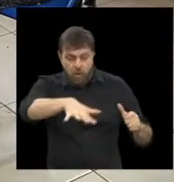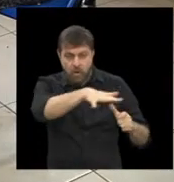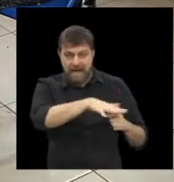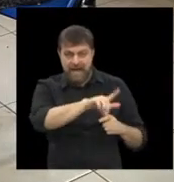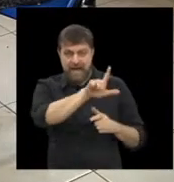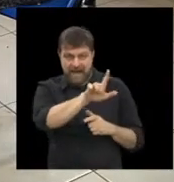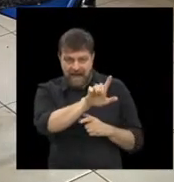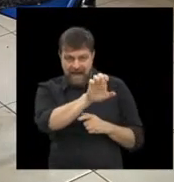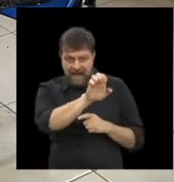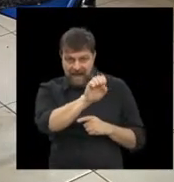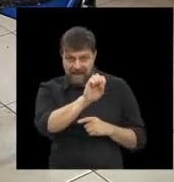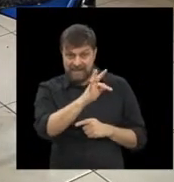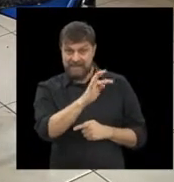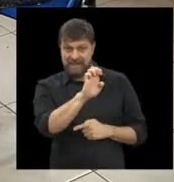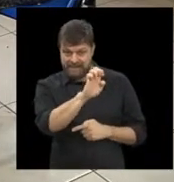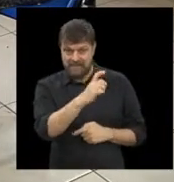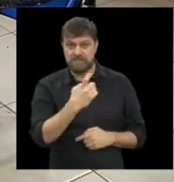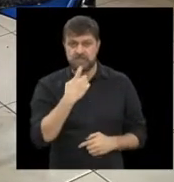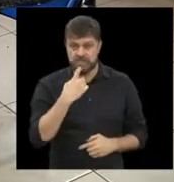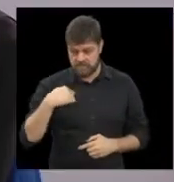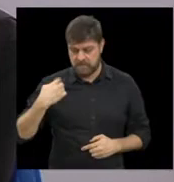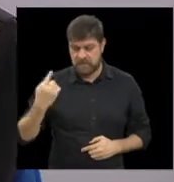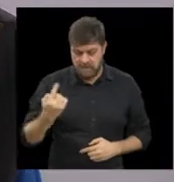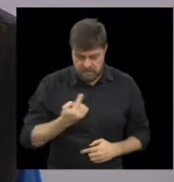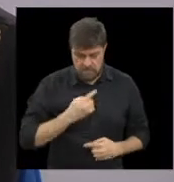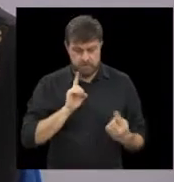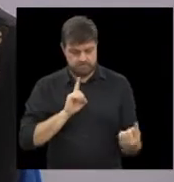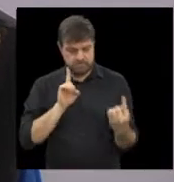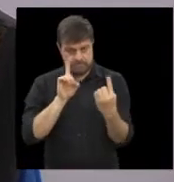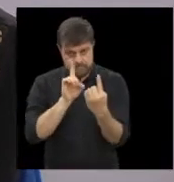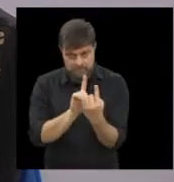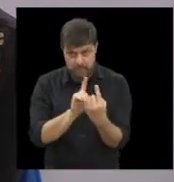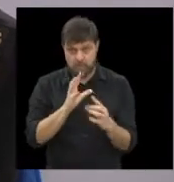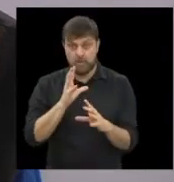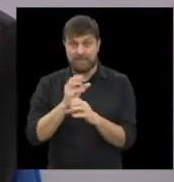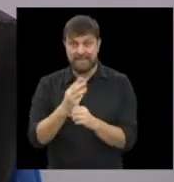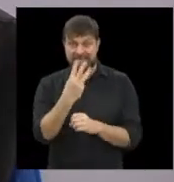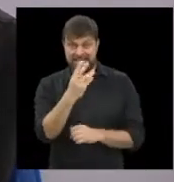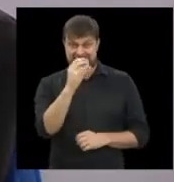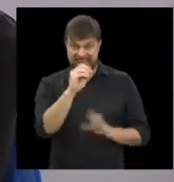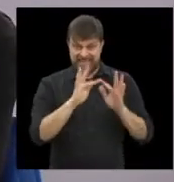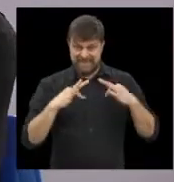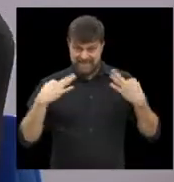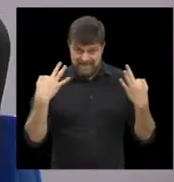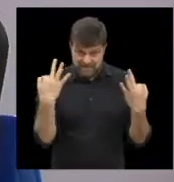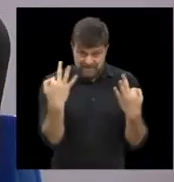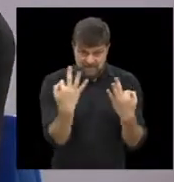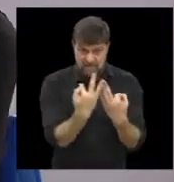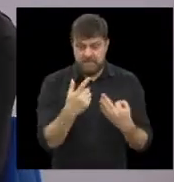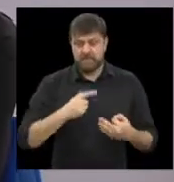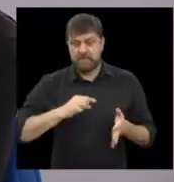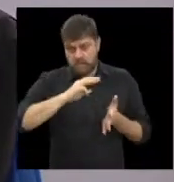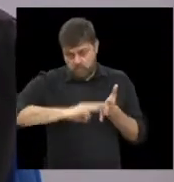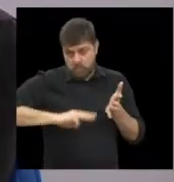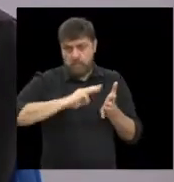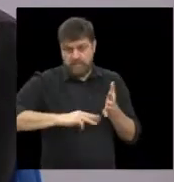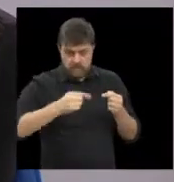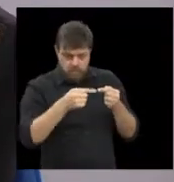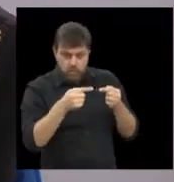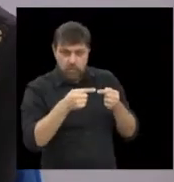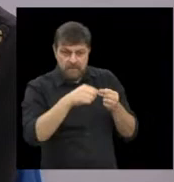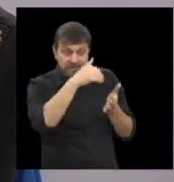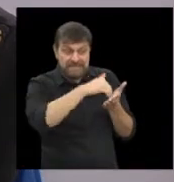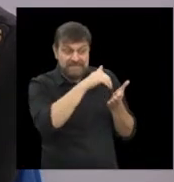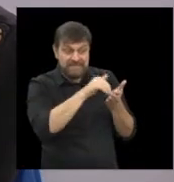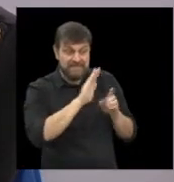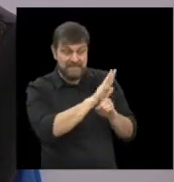nós. E aí fazemos atendimento 30 famílias, mês, com toda uma metodologia específica da assistência social. Então, aí atendemos